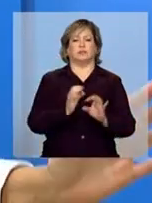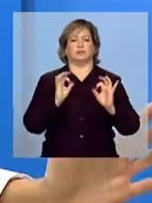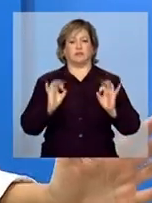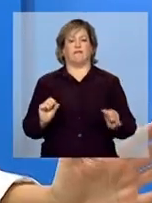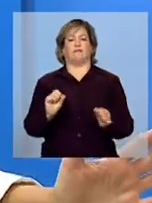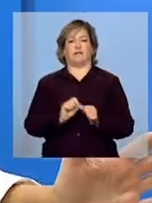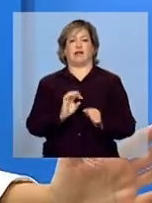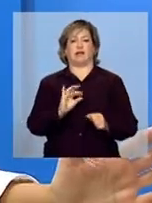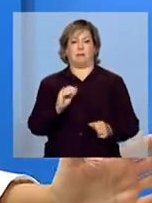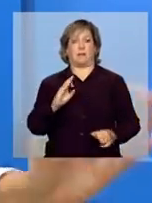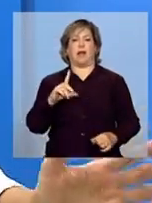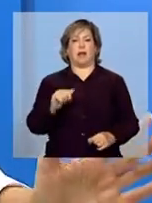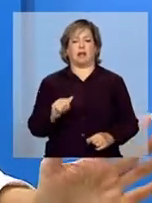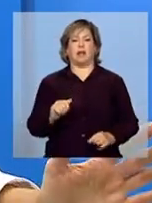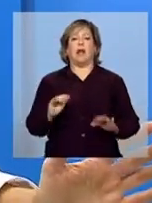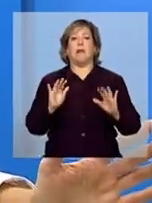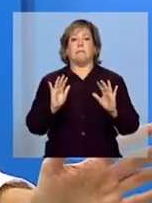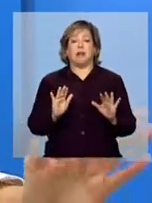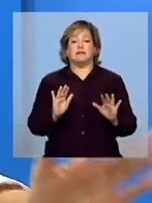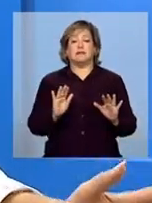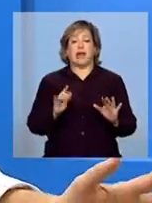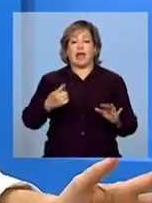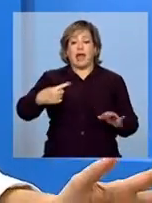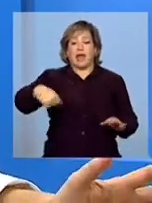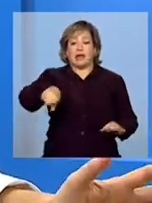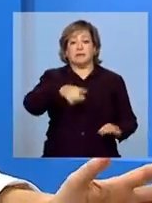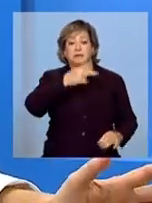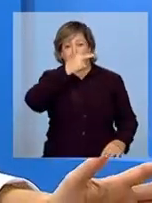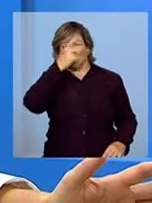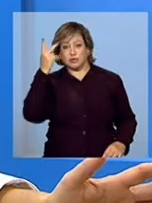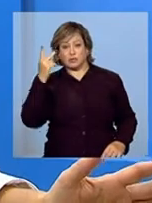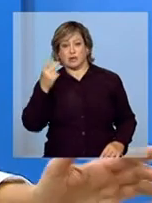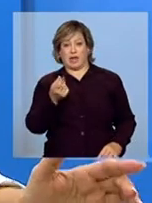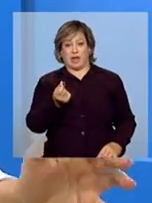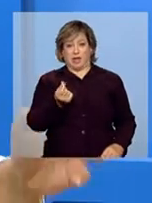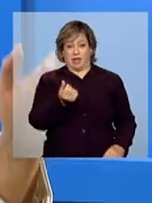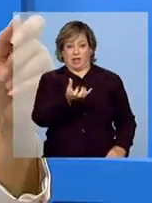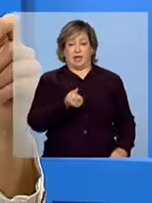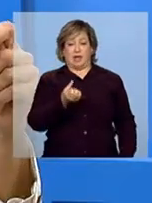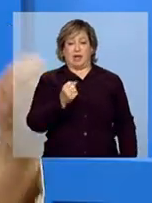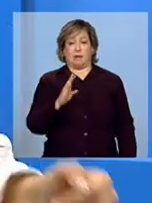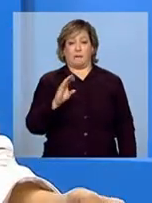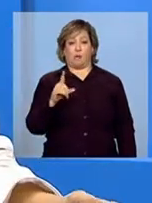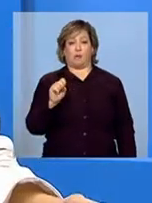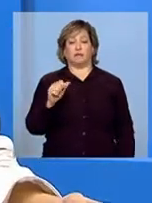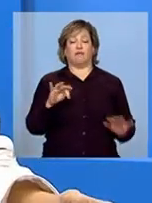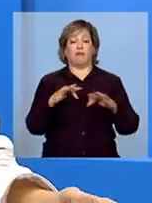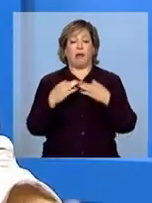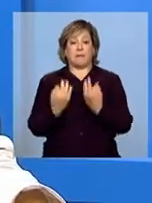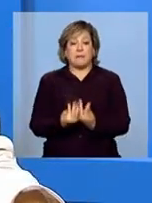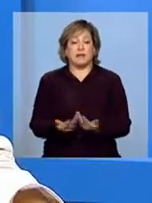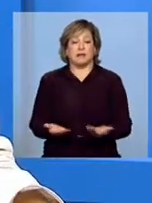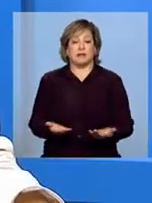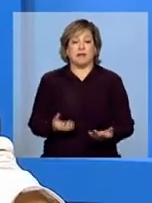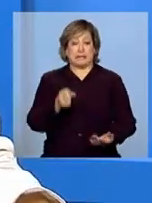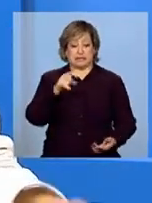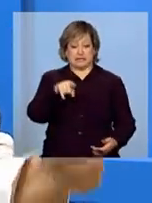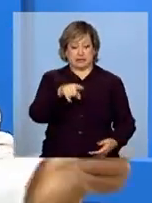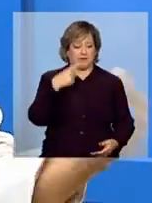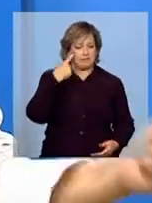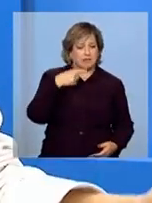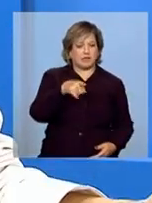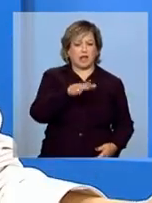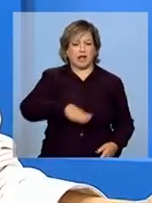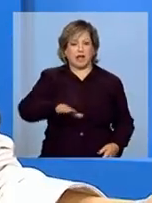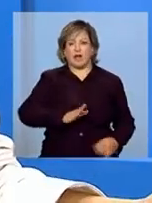Acontece alguma coisa com esse beneficiário que recebe o Bolsa Família? seja, se percebe que a criança não está indo na escola,